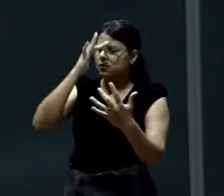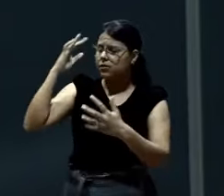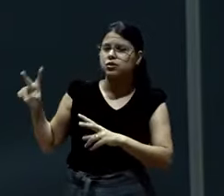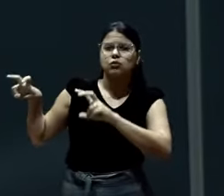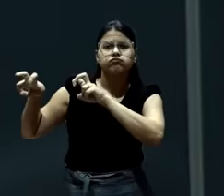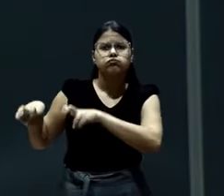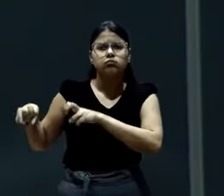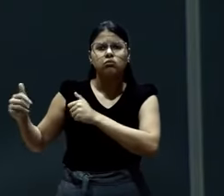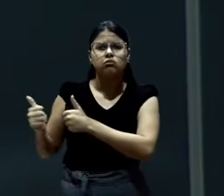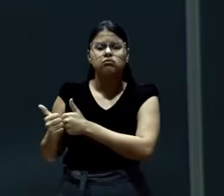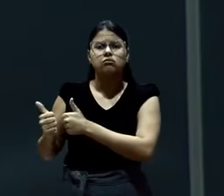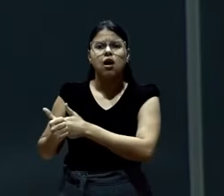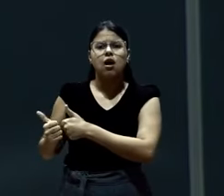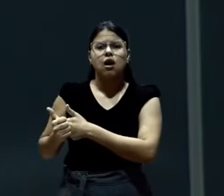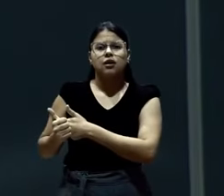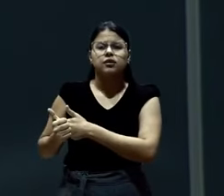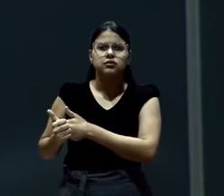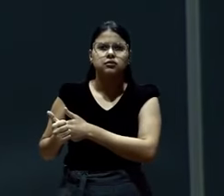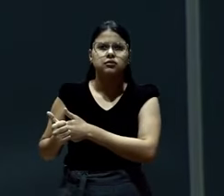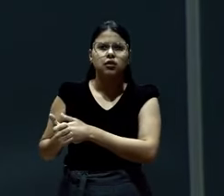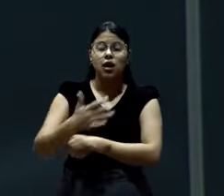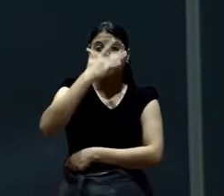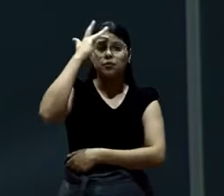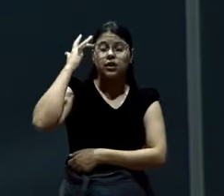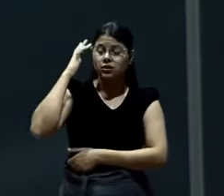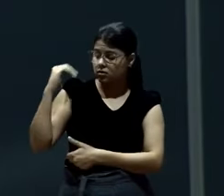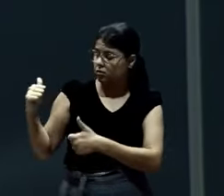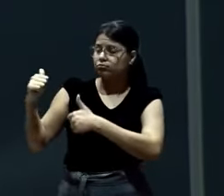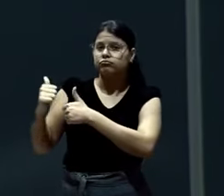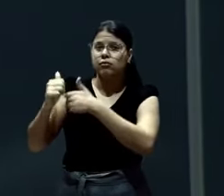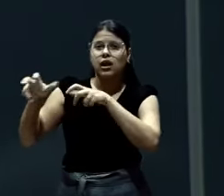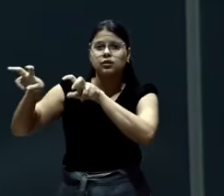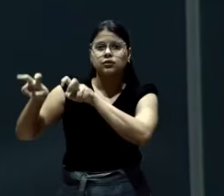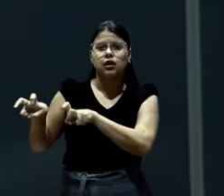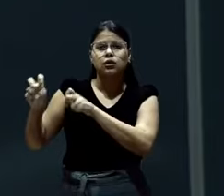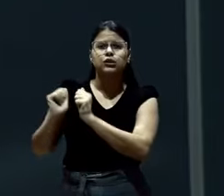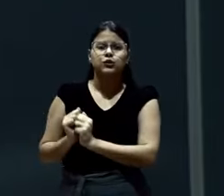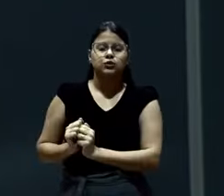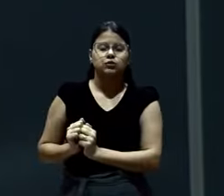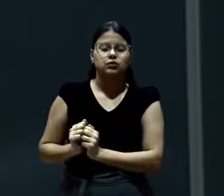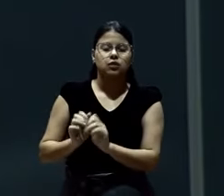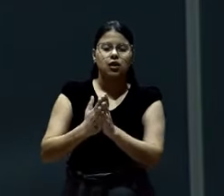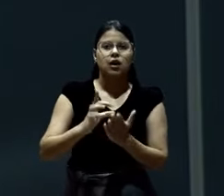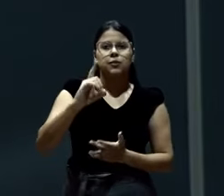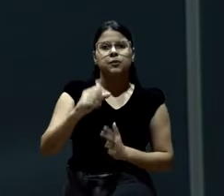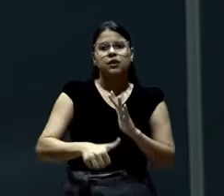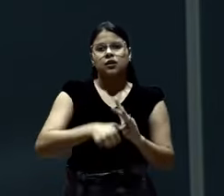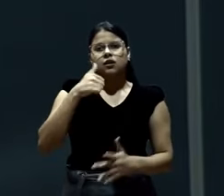É essa pessoa que Deus colocou do seu lado. Olha o que diz o texto de 1 João.